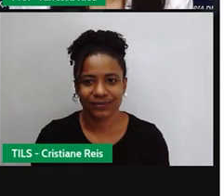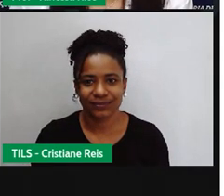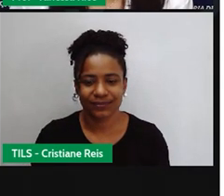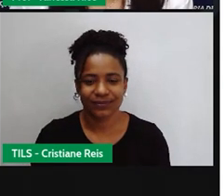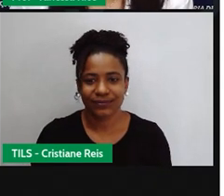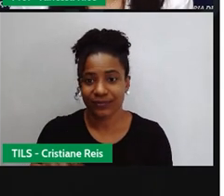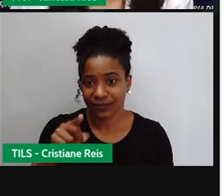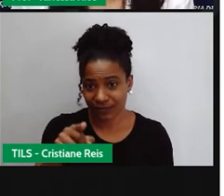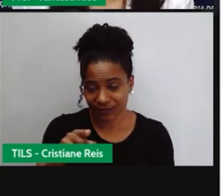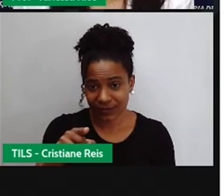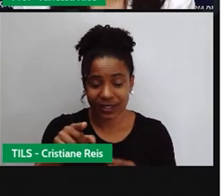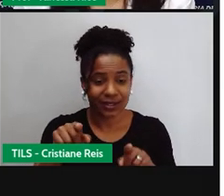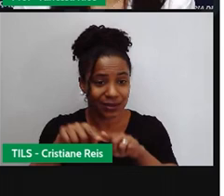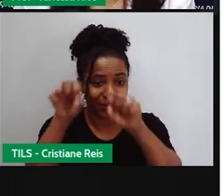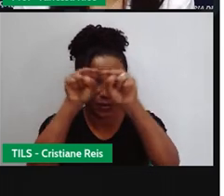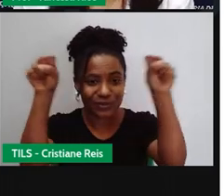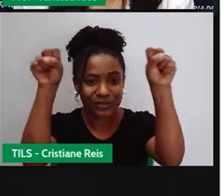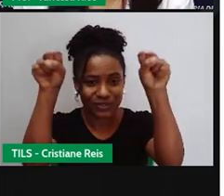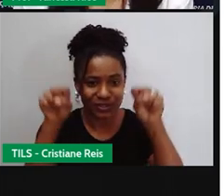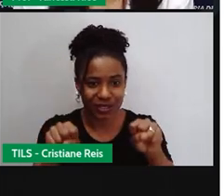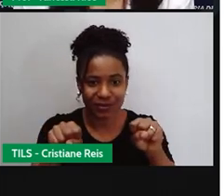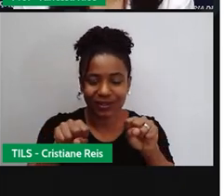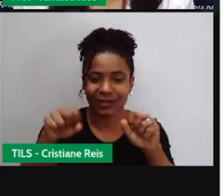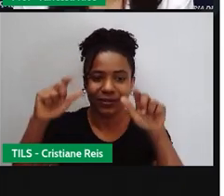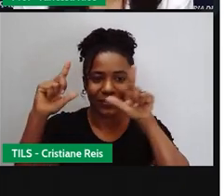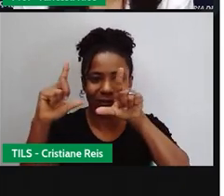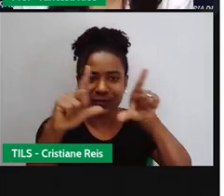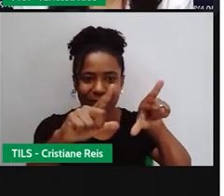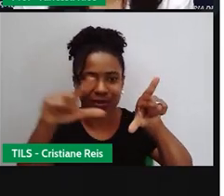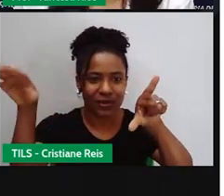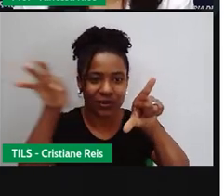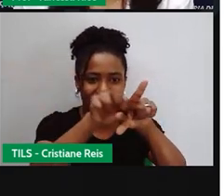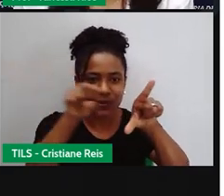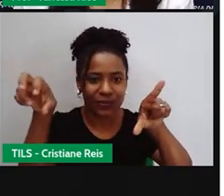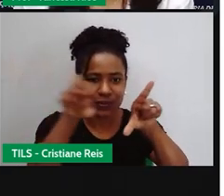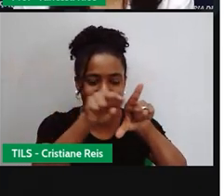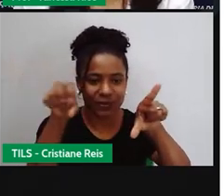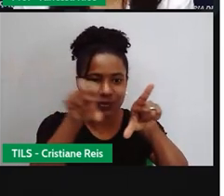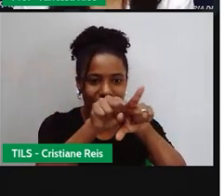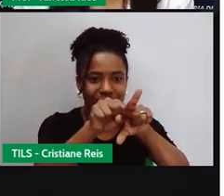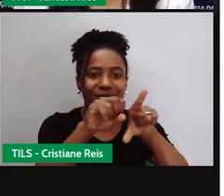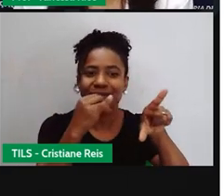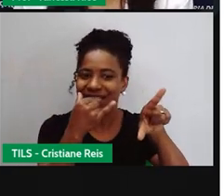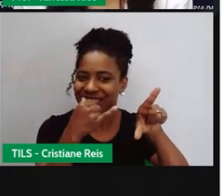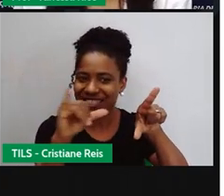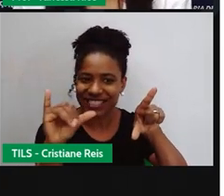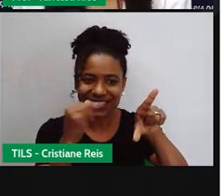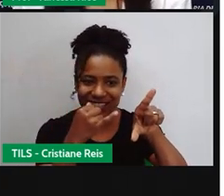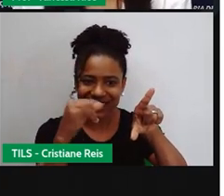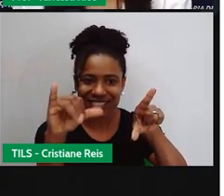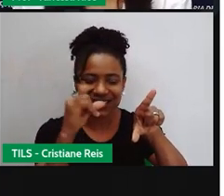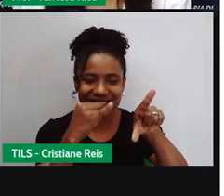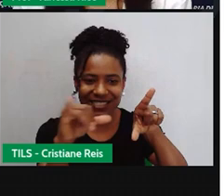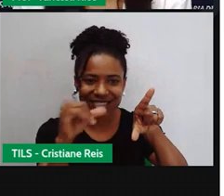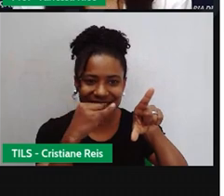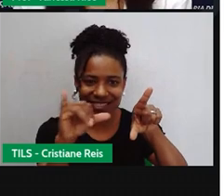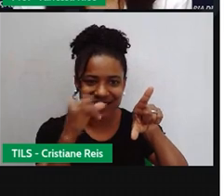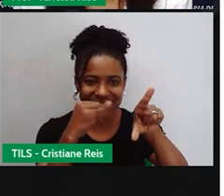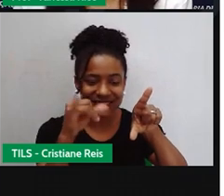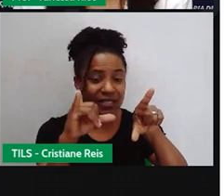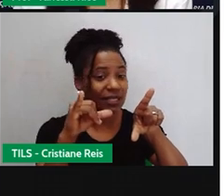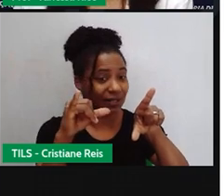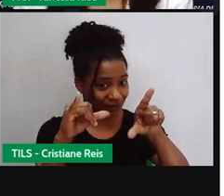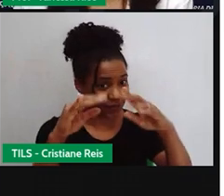O sistema fotovoltaico, conectado à rede, ela gera eletricidade que é injetada diretamente na rede